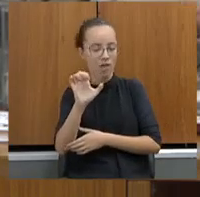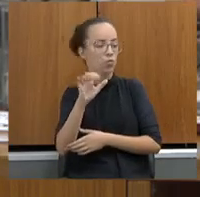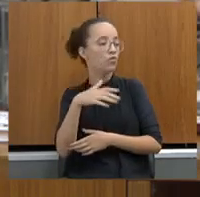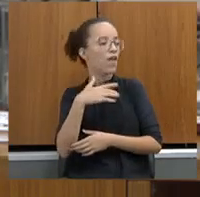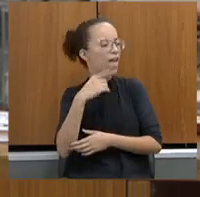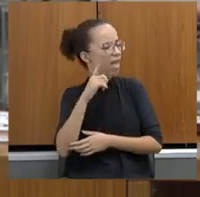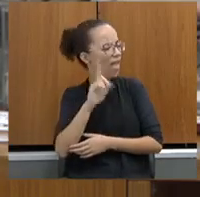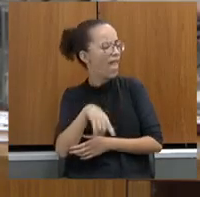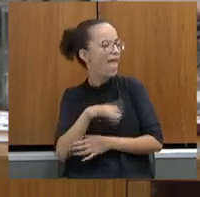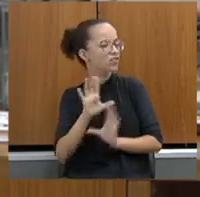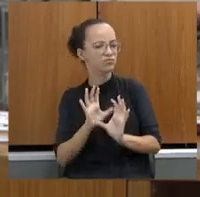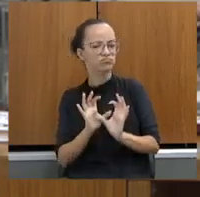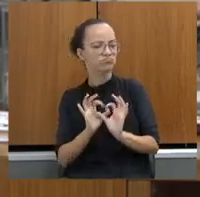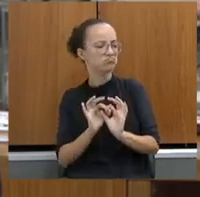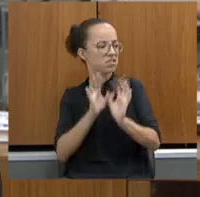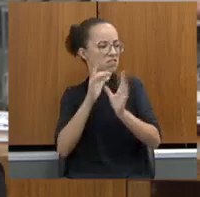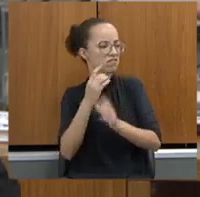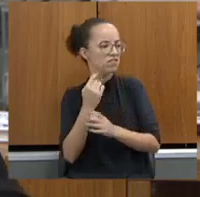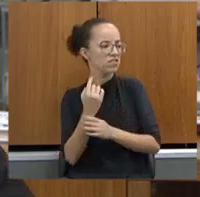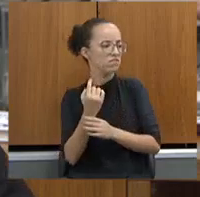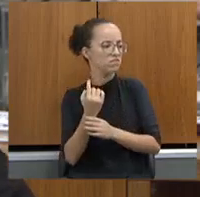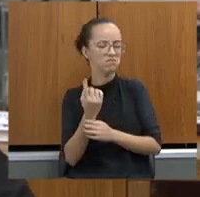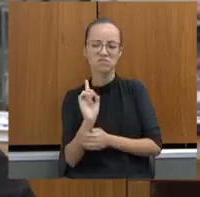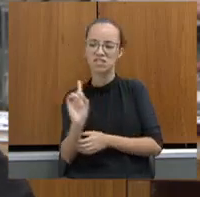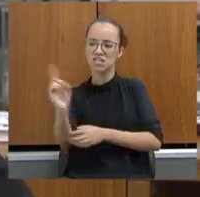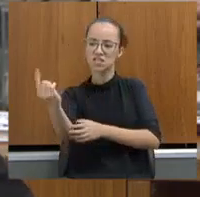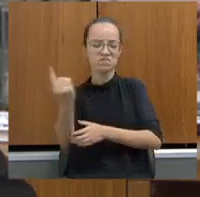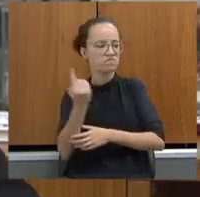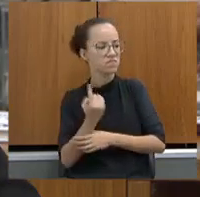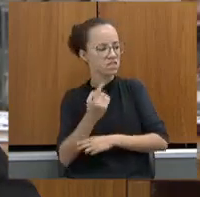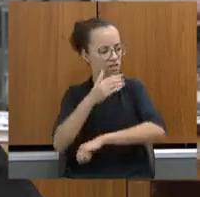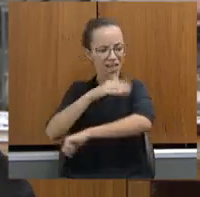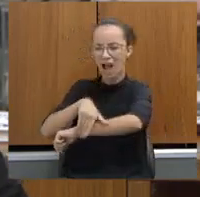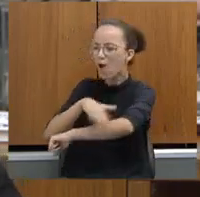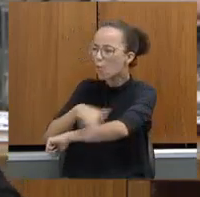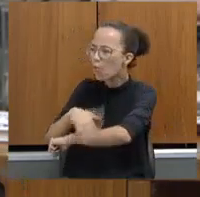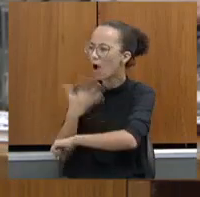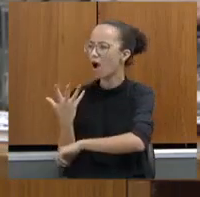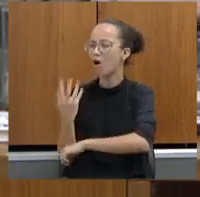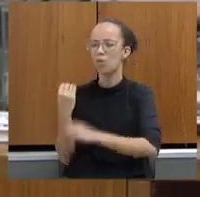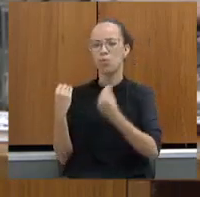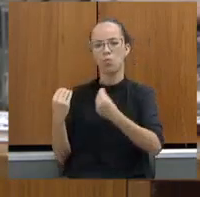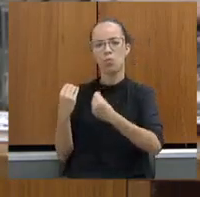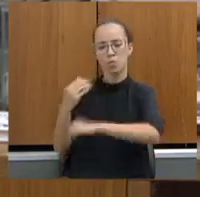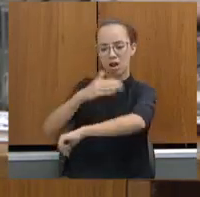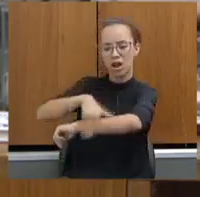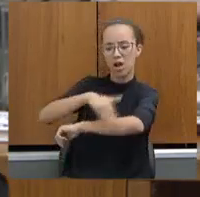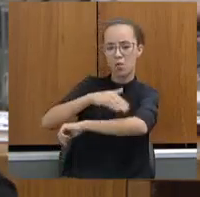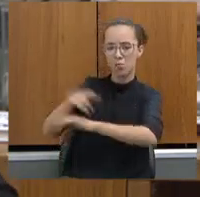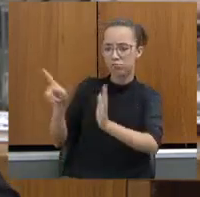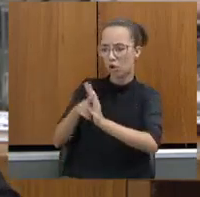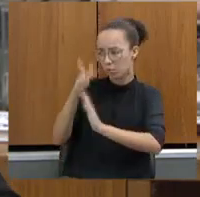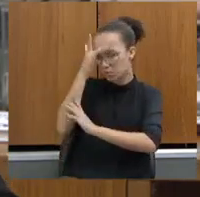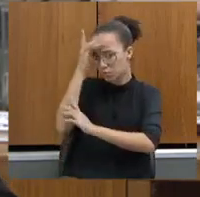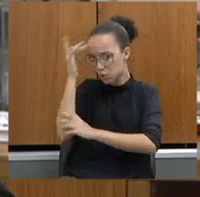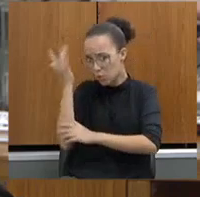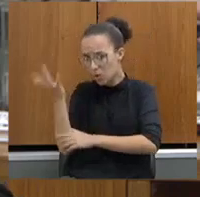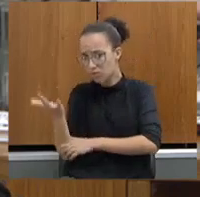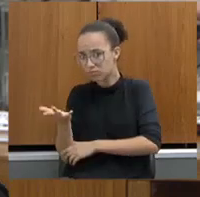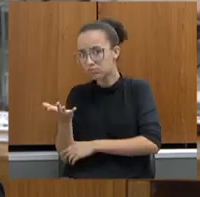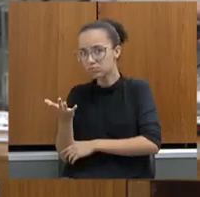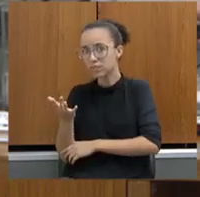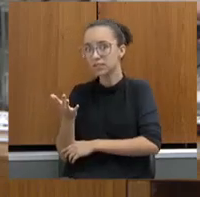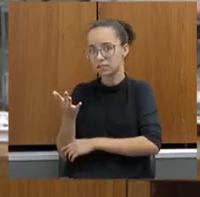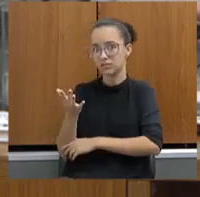E ele ficou batendo aquilo na cabeça, mas direito de ir vir na rua? A rua é da pessoa? Não, a rua é da pessoa nas